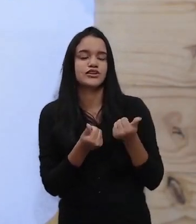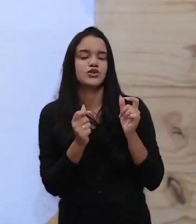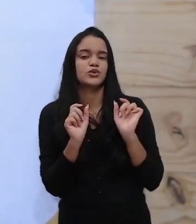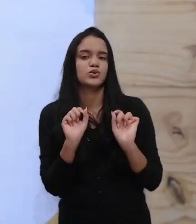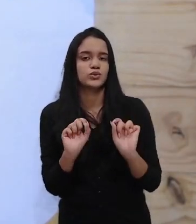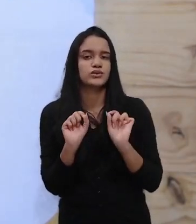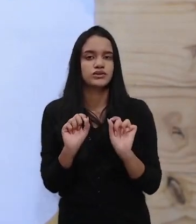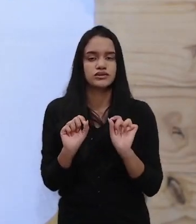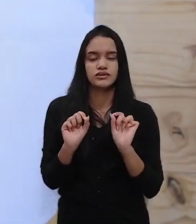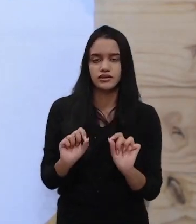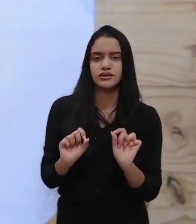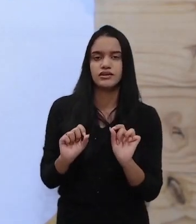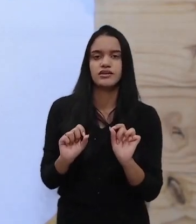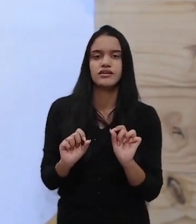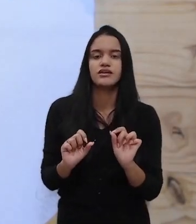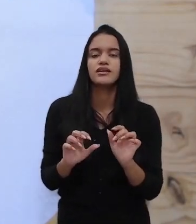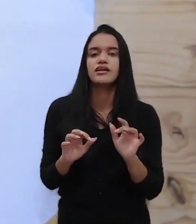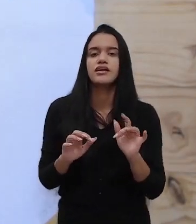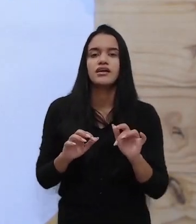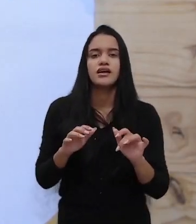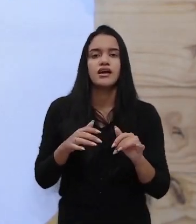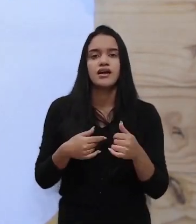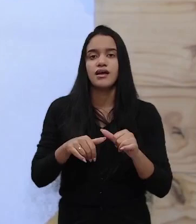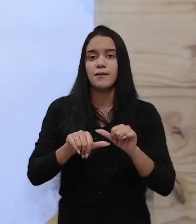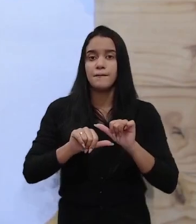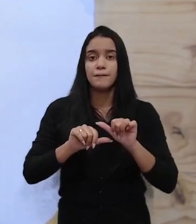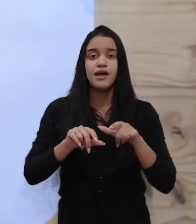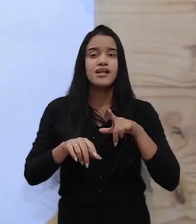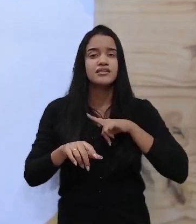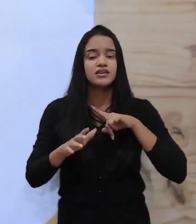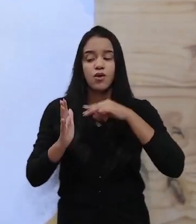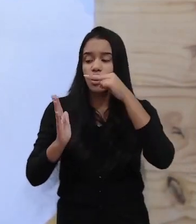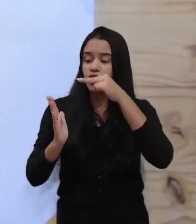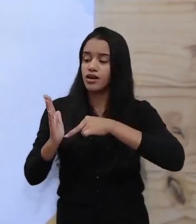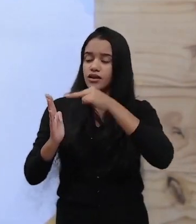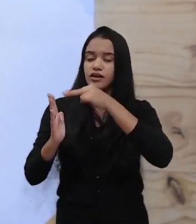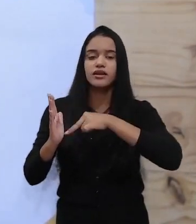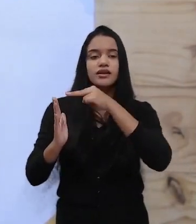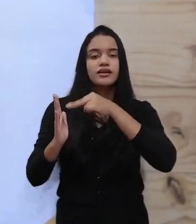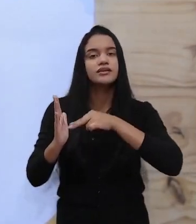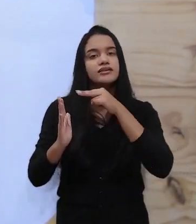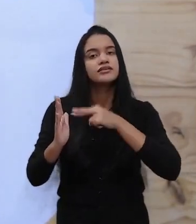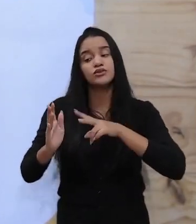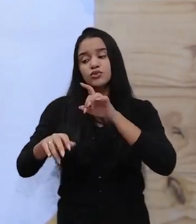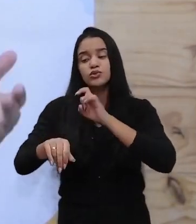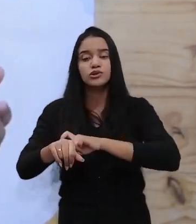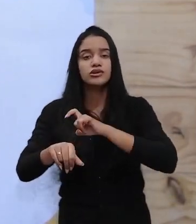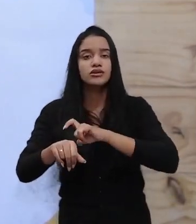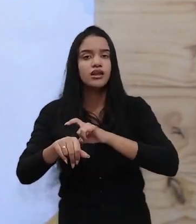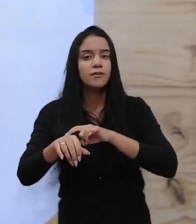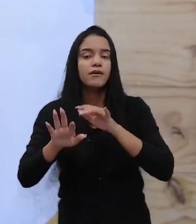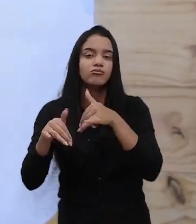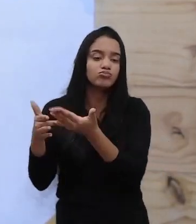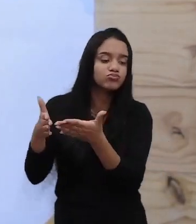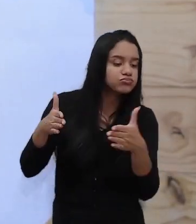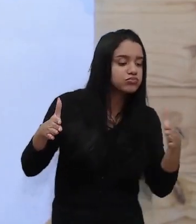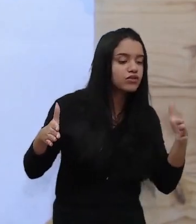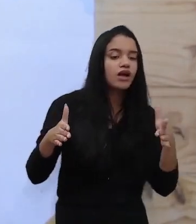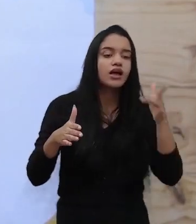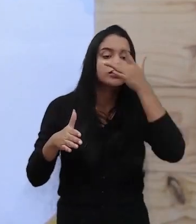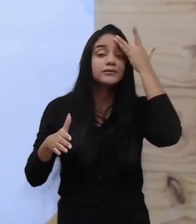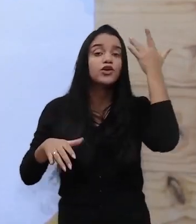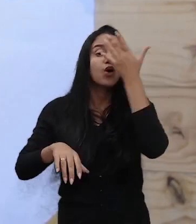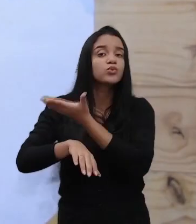avesso a uma leitura de mais tempo, algo mais prolongado. As pessoas estão mais